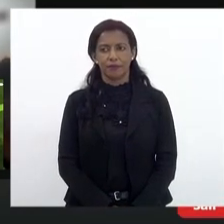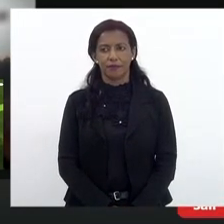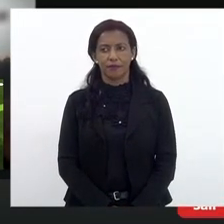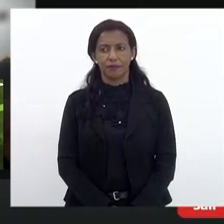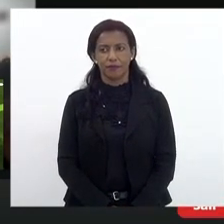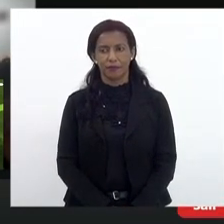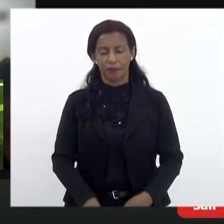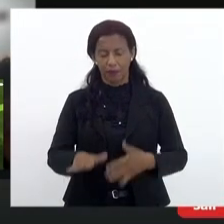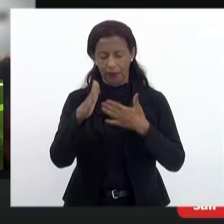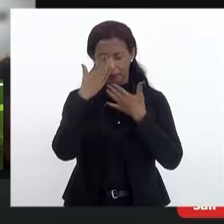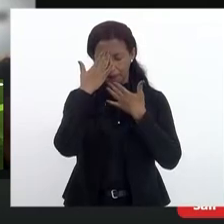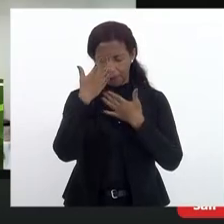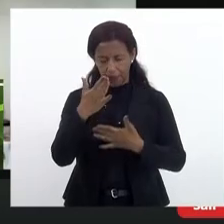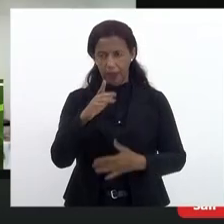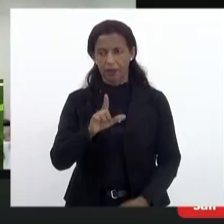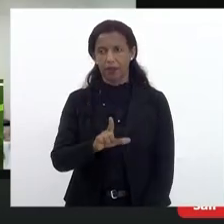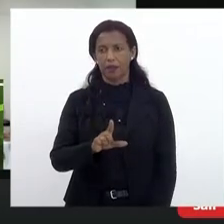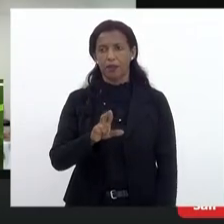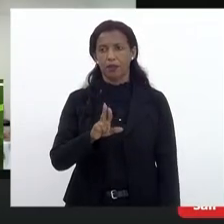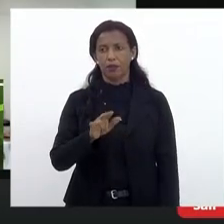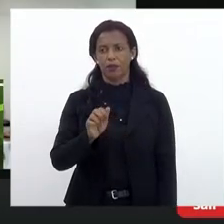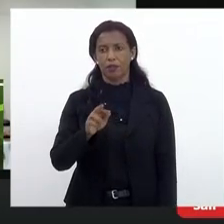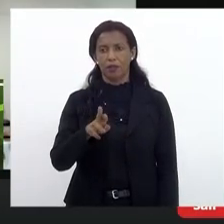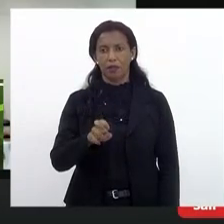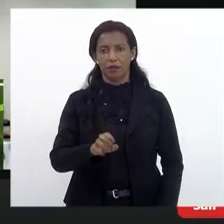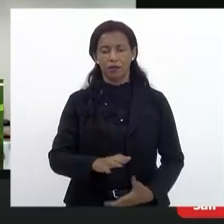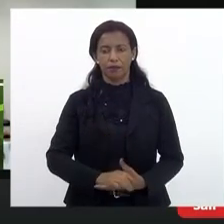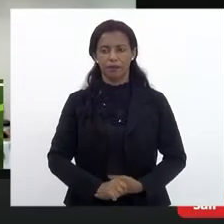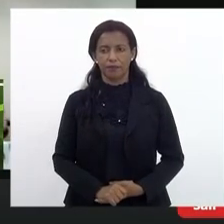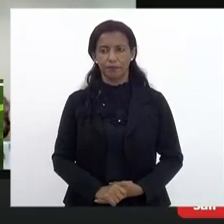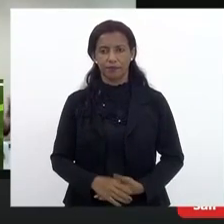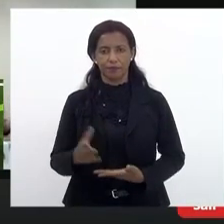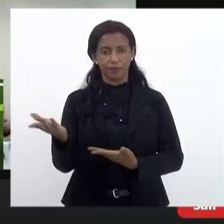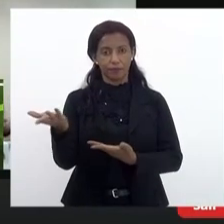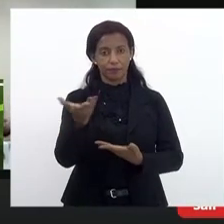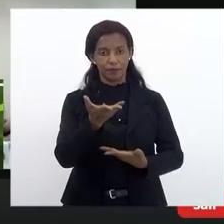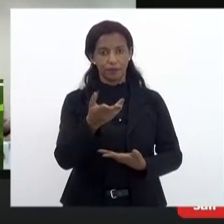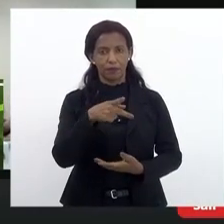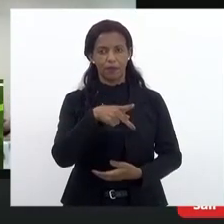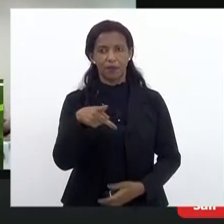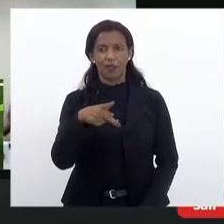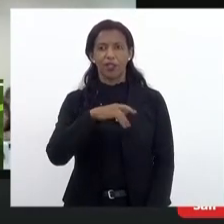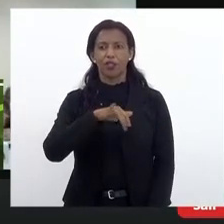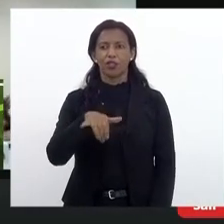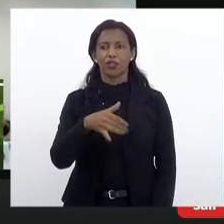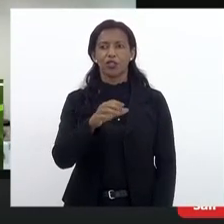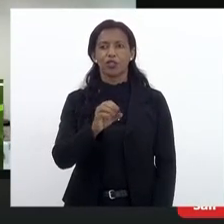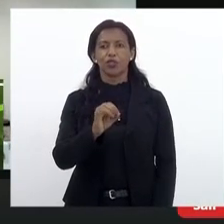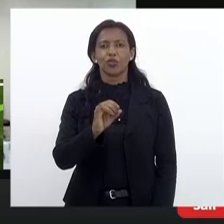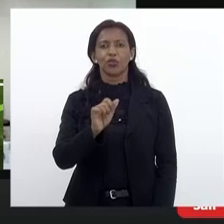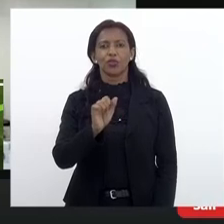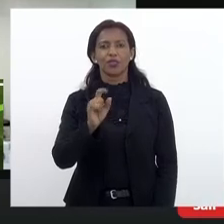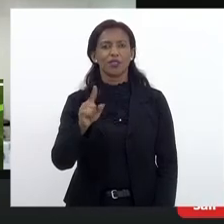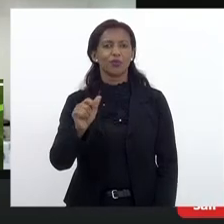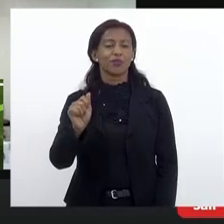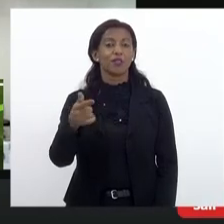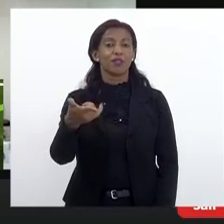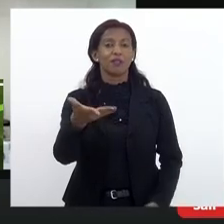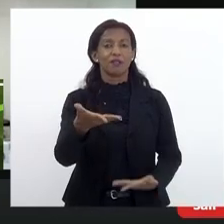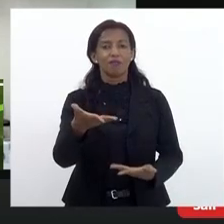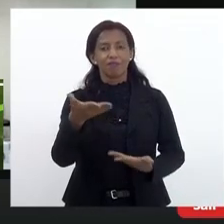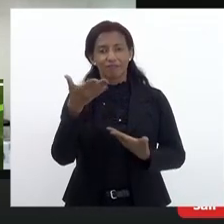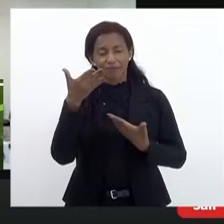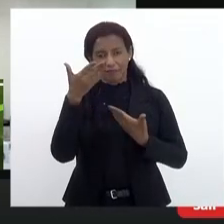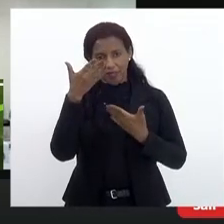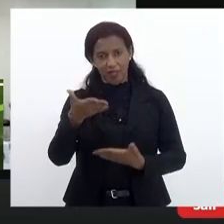Obrigado, Luciane. Passo a palavra agora para a professora Joilza, para a equipe da Seduc, agradecendo a